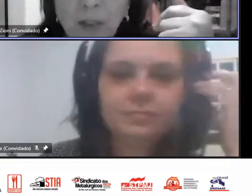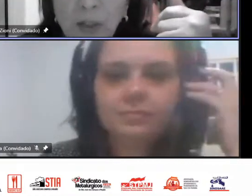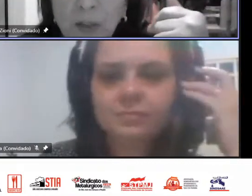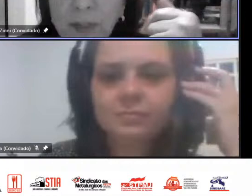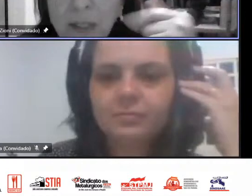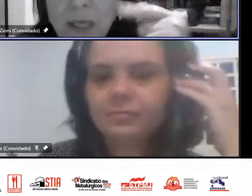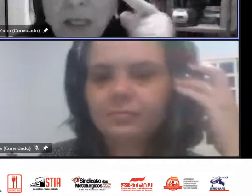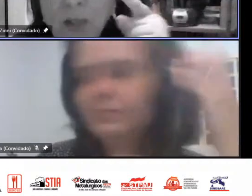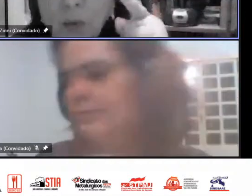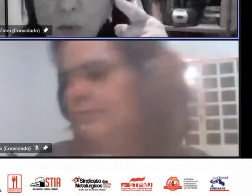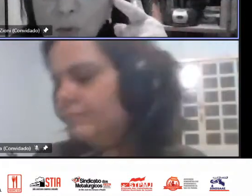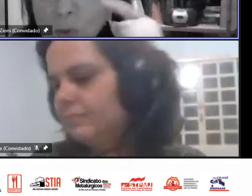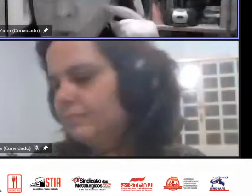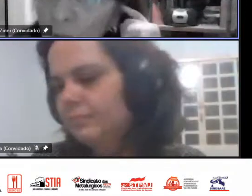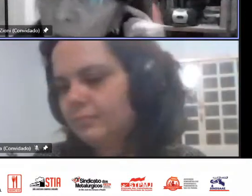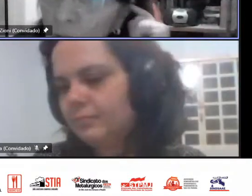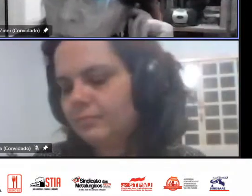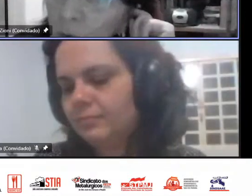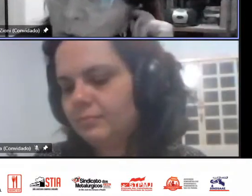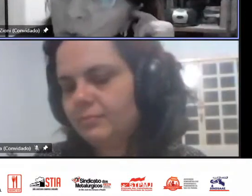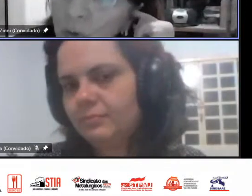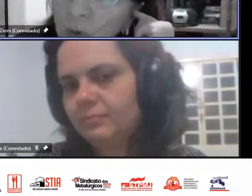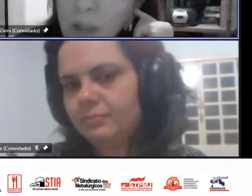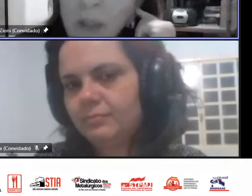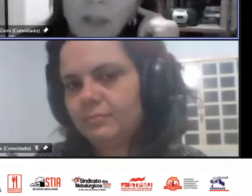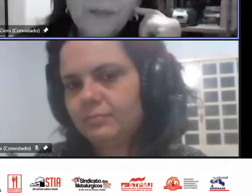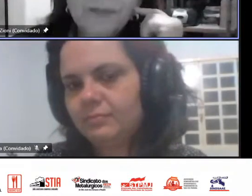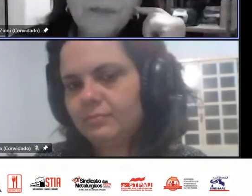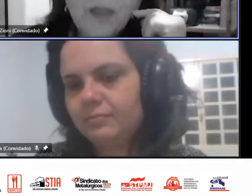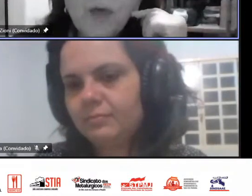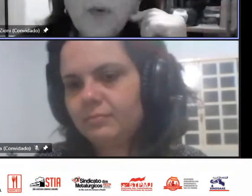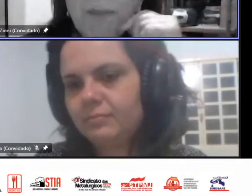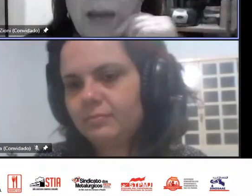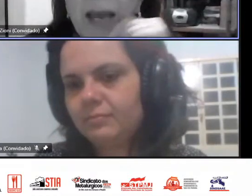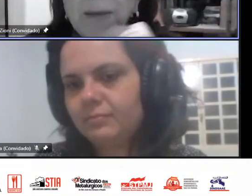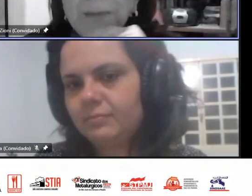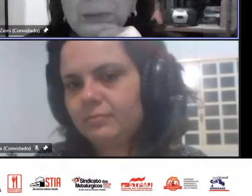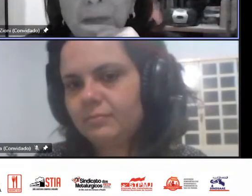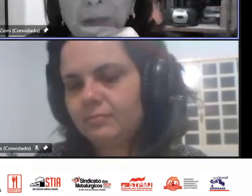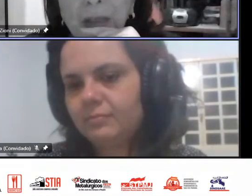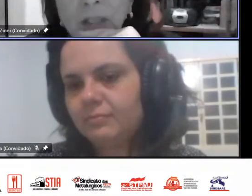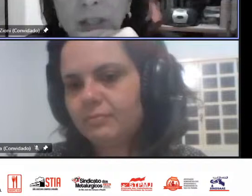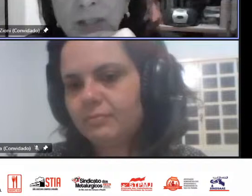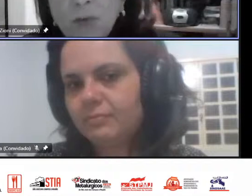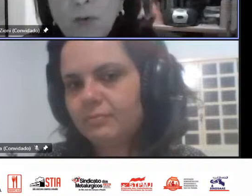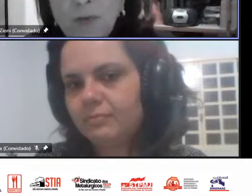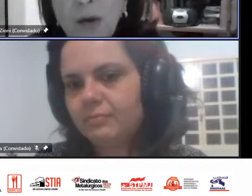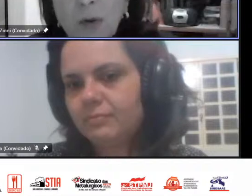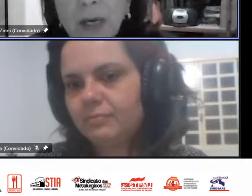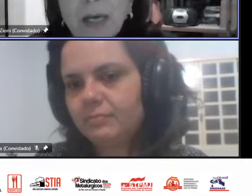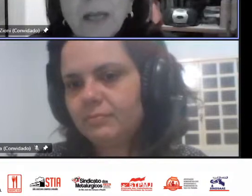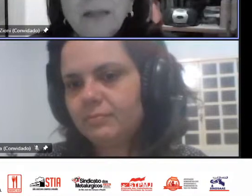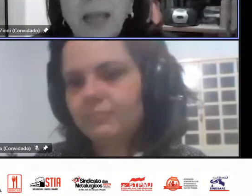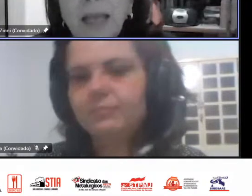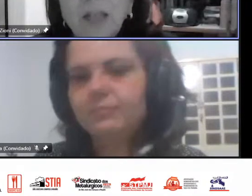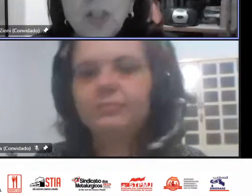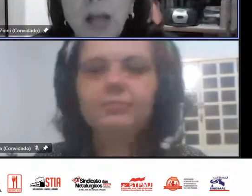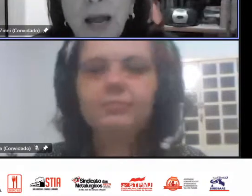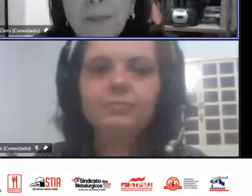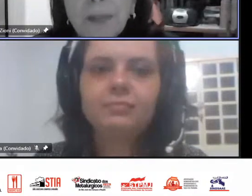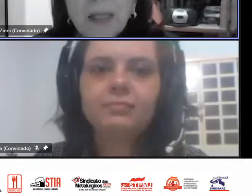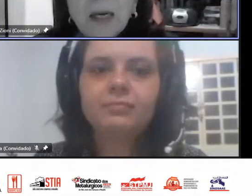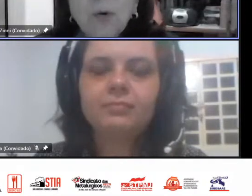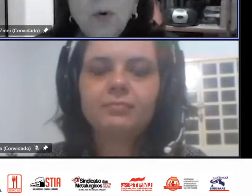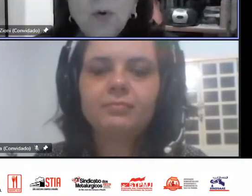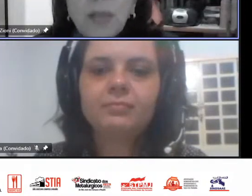perspectivas e um dos estudos que o IPEA desenvolveu tem